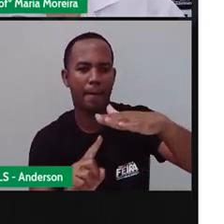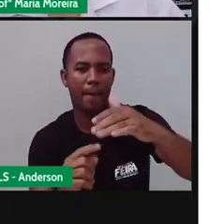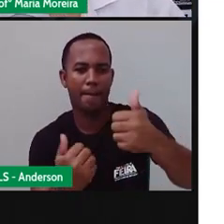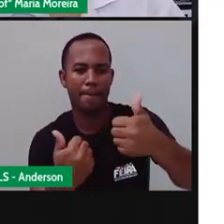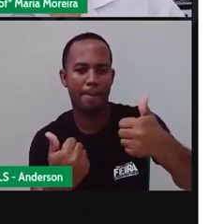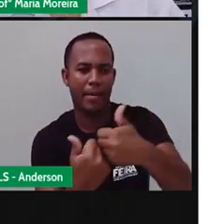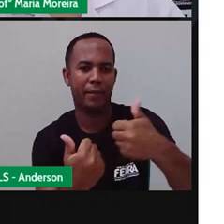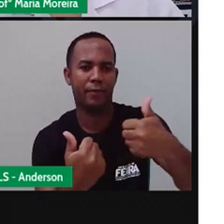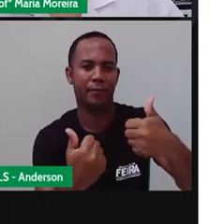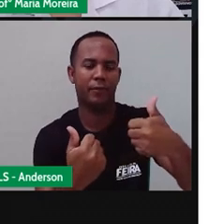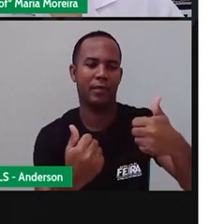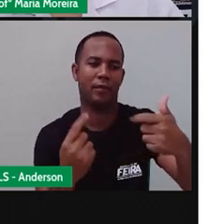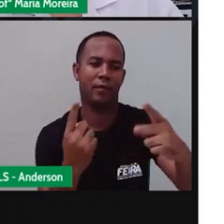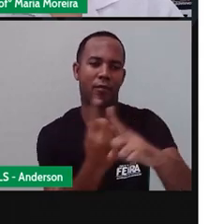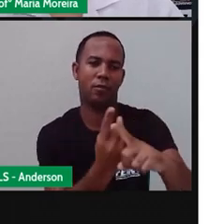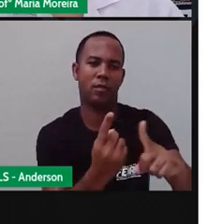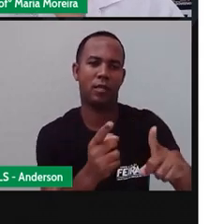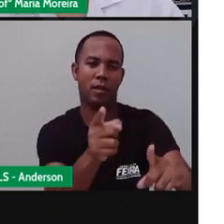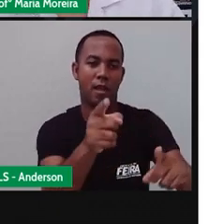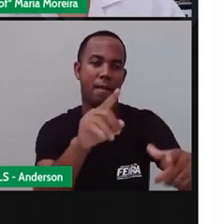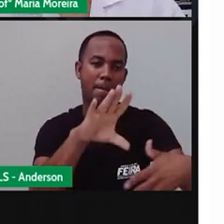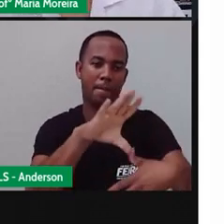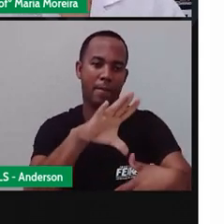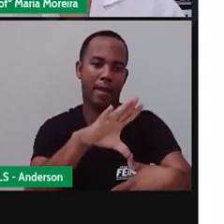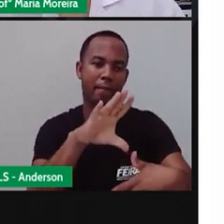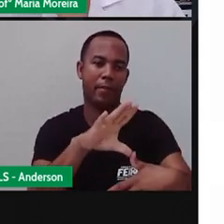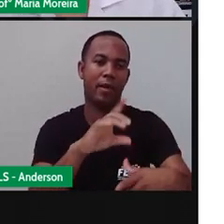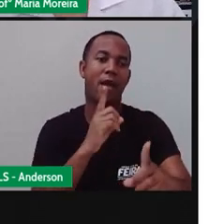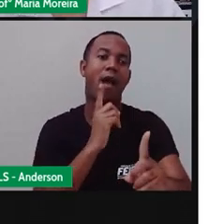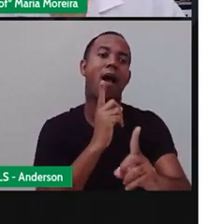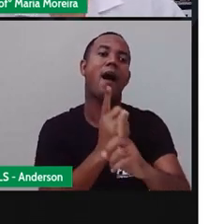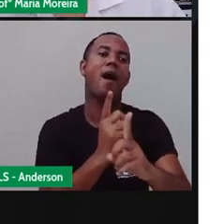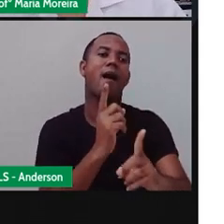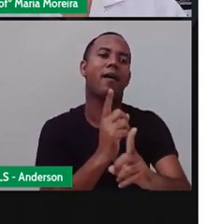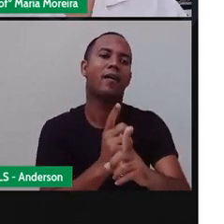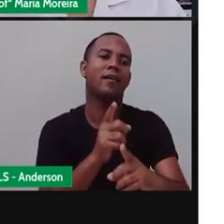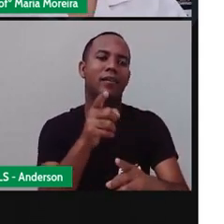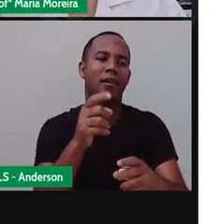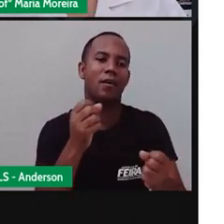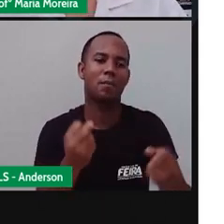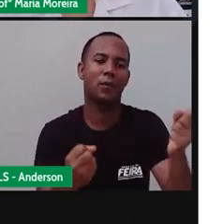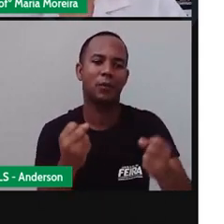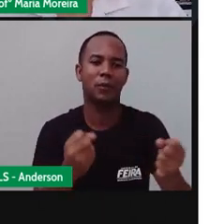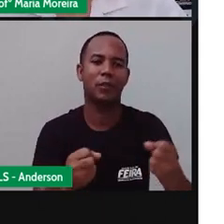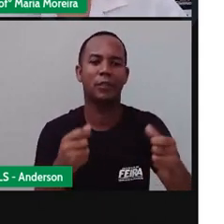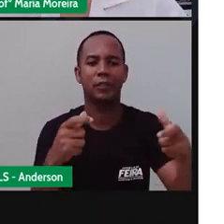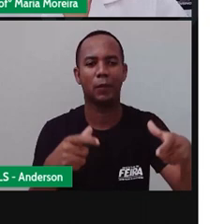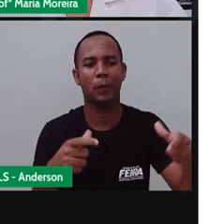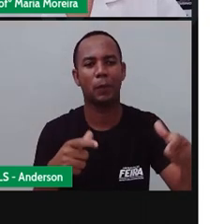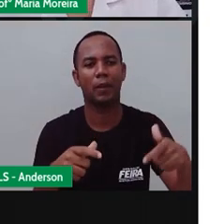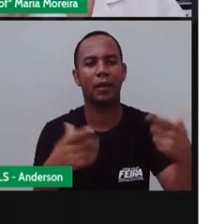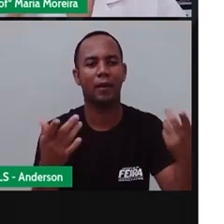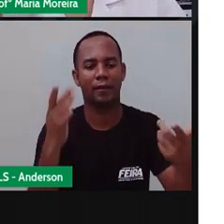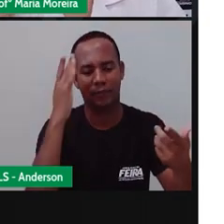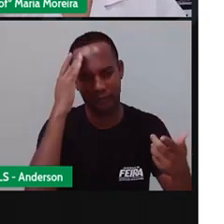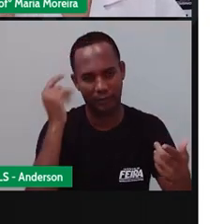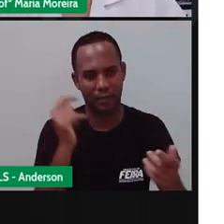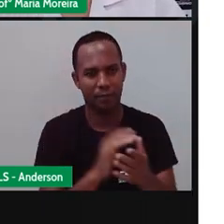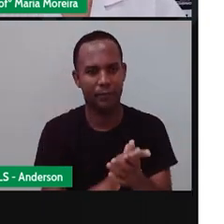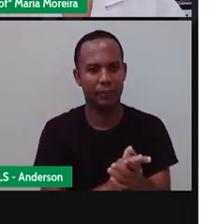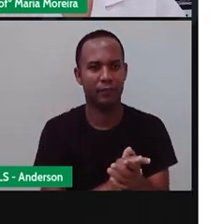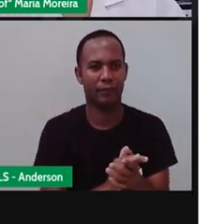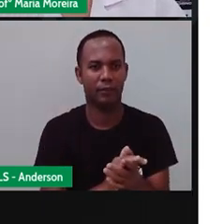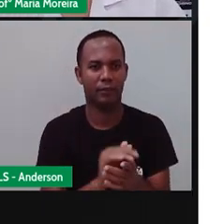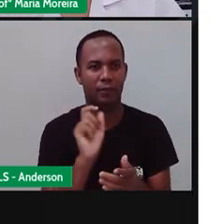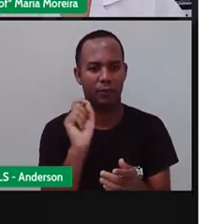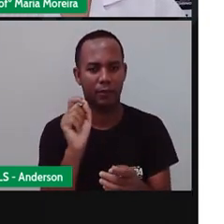Certo? E aí, pelo mapa, a gente vai descobrir onde o motorista está, para onde nós estamos indo. Então, isso,